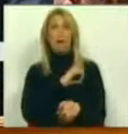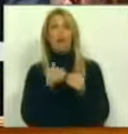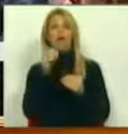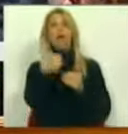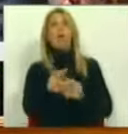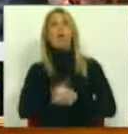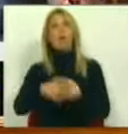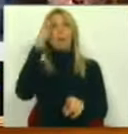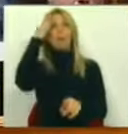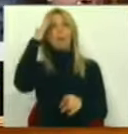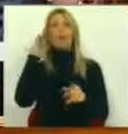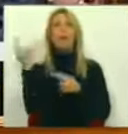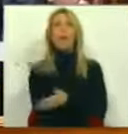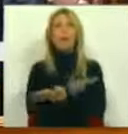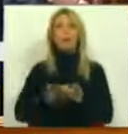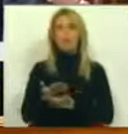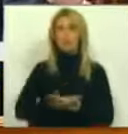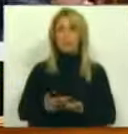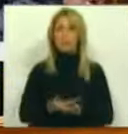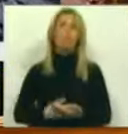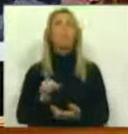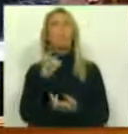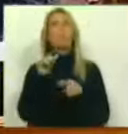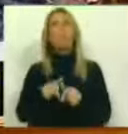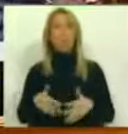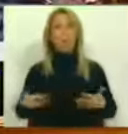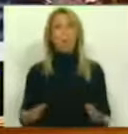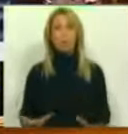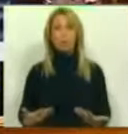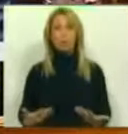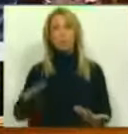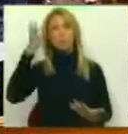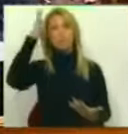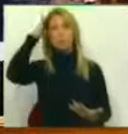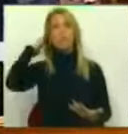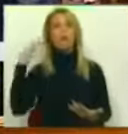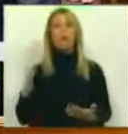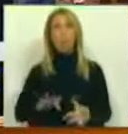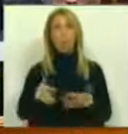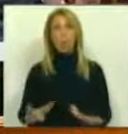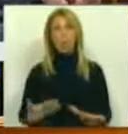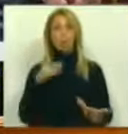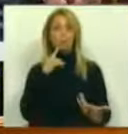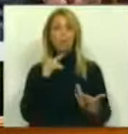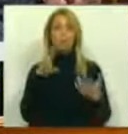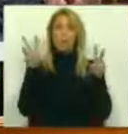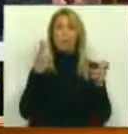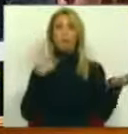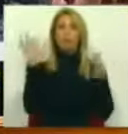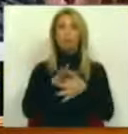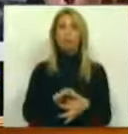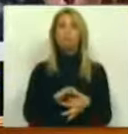Memorando de Entendimento. Estão, aliás, hoje muito na ordem do dia, mas eles vêm de decisões